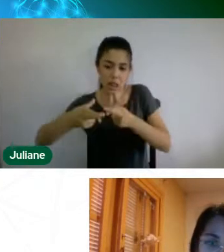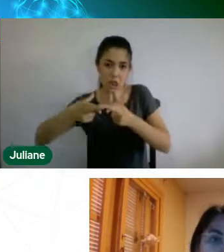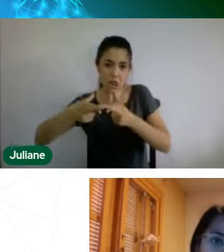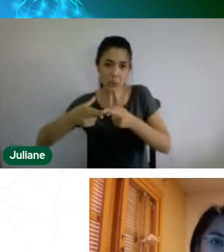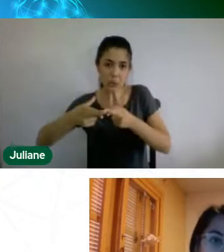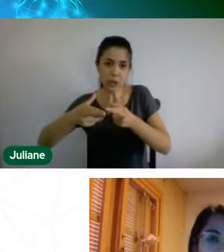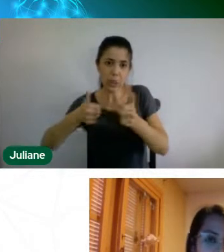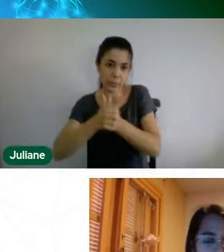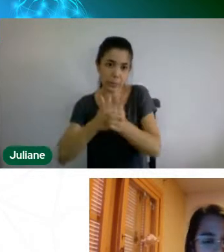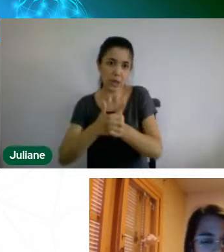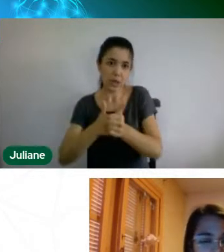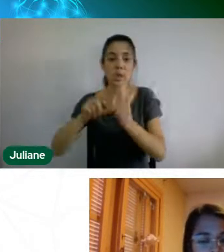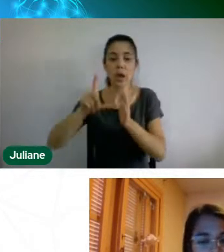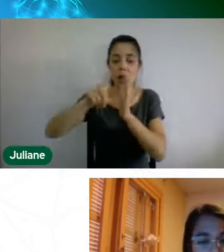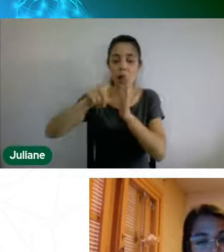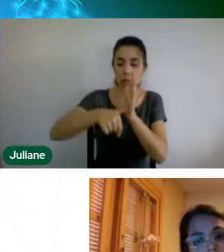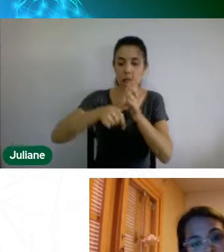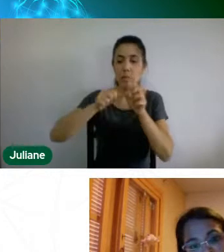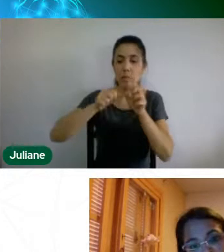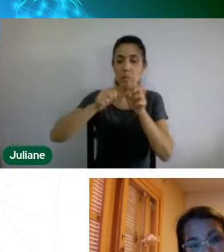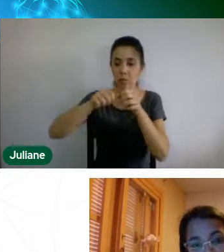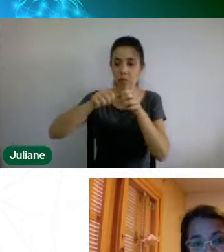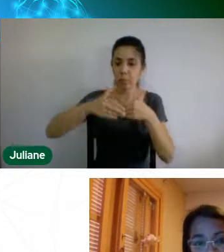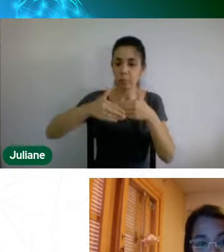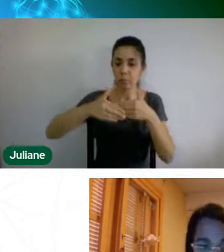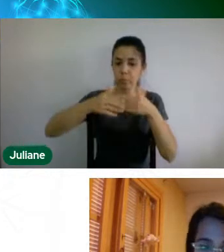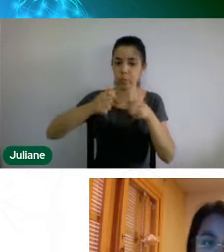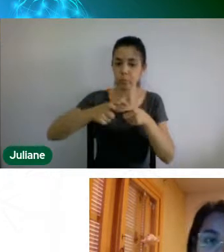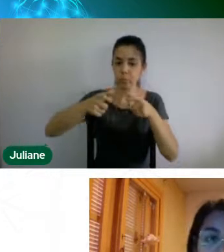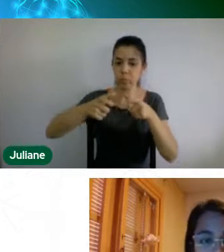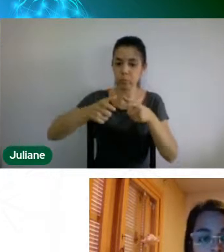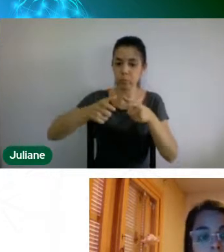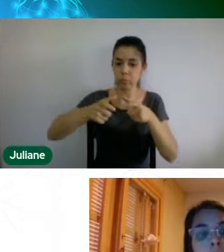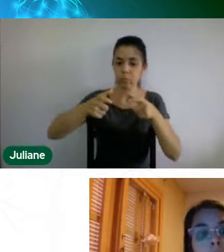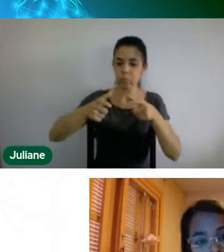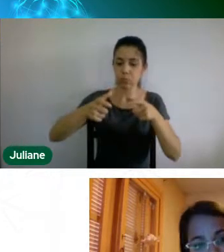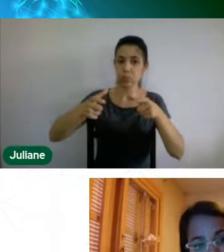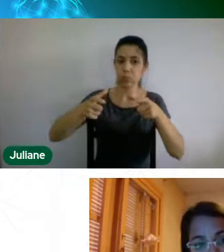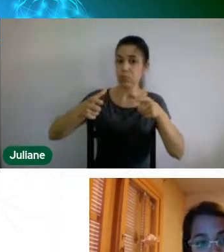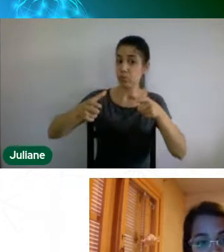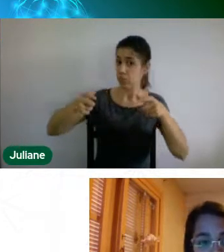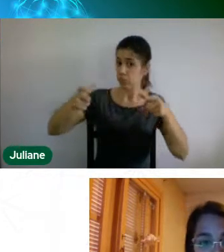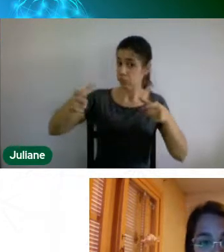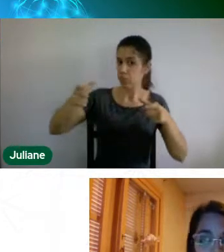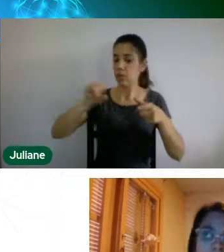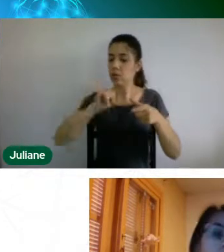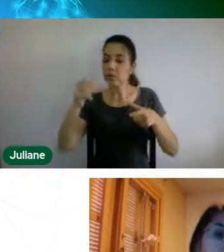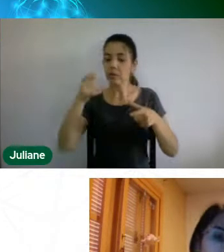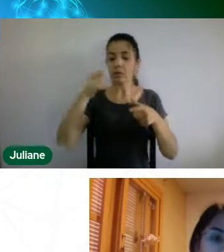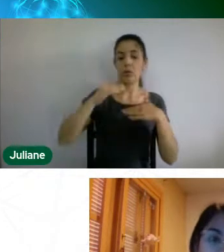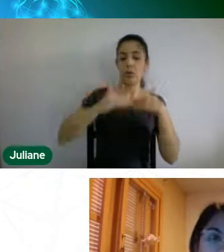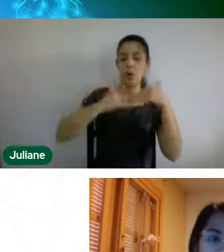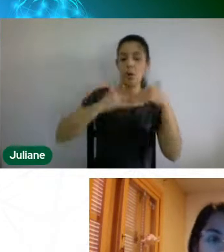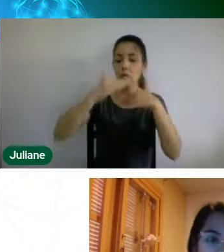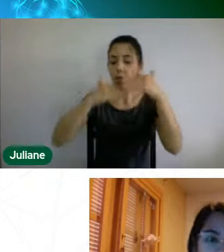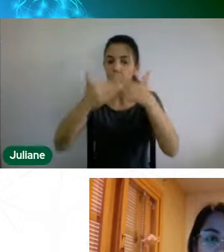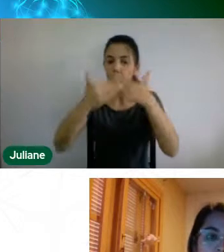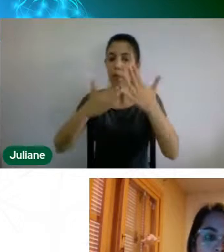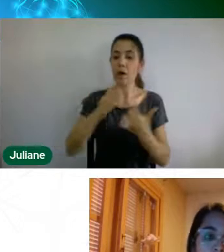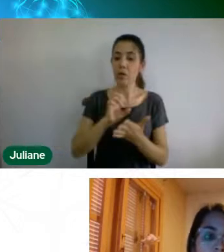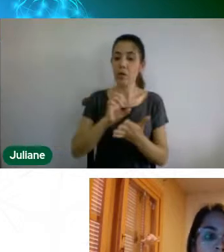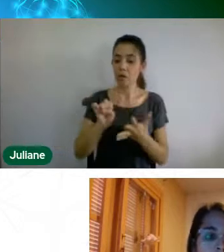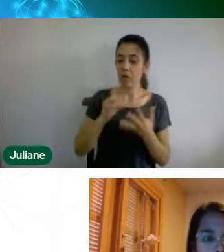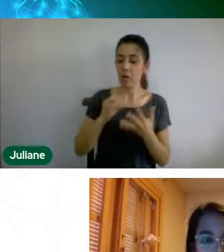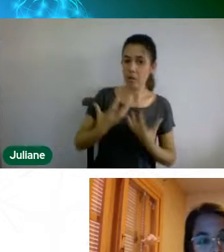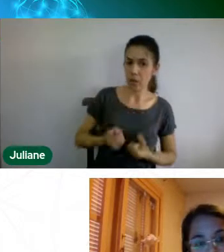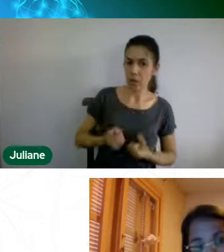fazer essa relação, conversando, e depois, se for bem aceito, e tiver um desenvolvimento legal, crescendo para a região total do Rio Grande do Sul, porque os dinossauros